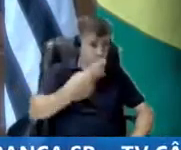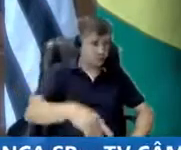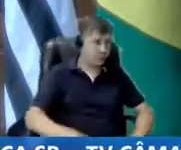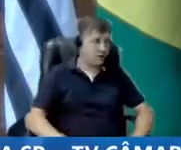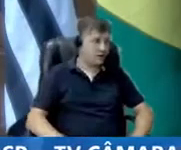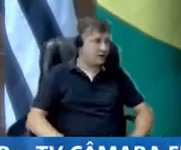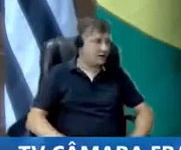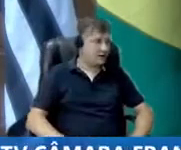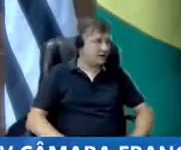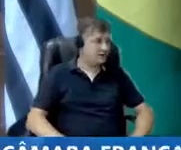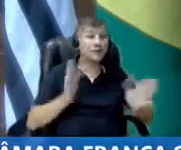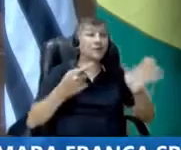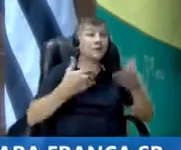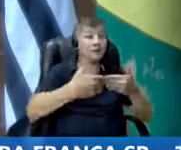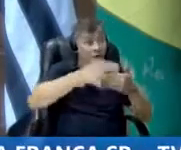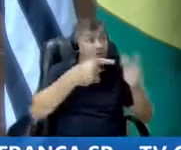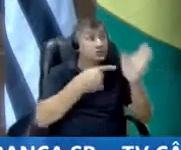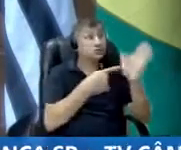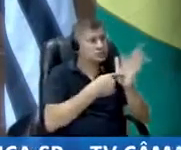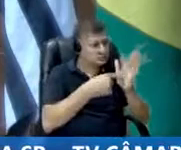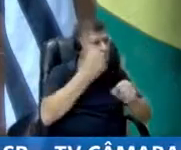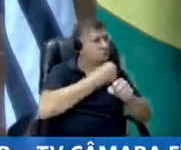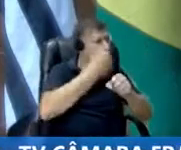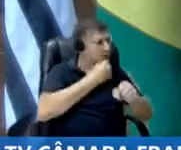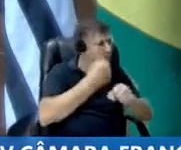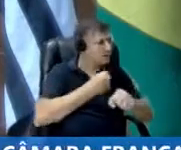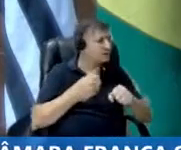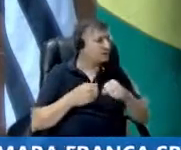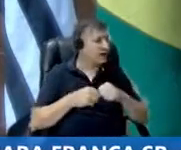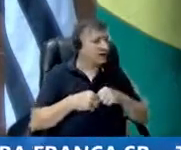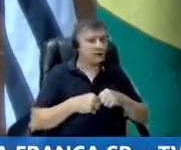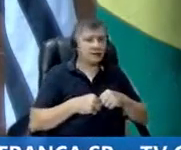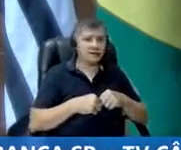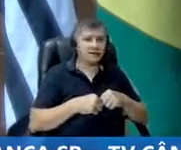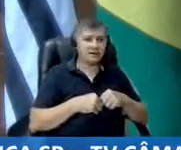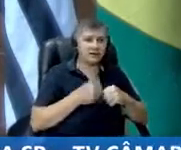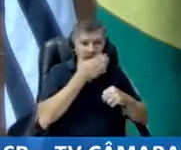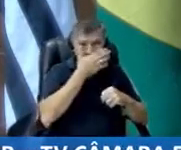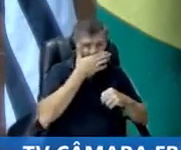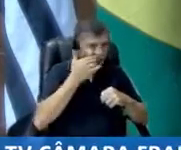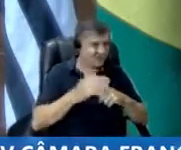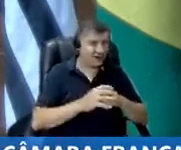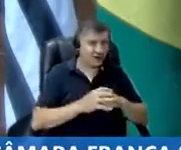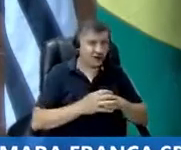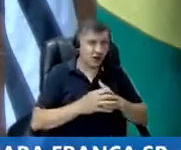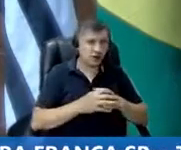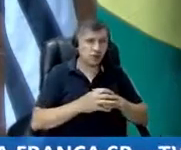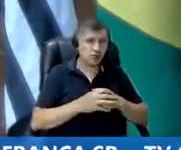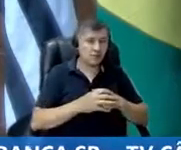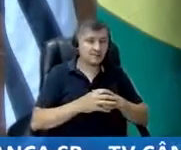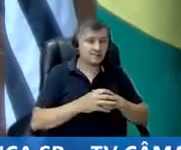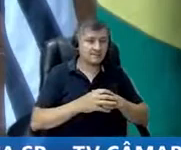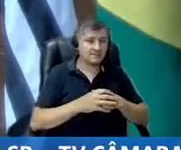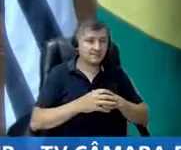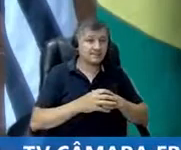estar indicando obras importantíssimas para a cidade. outra coisa... uma parte. Pois não.